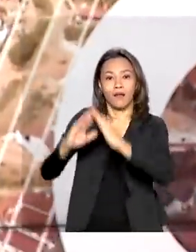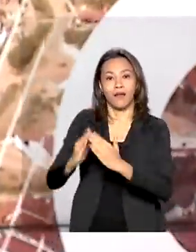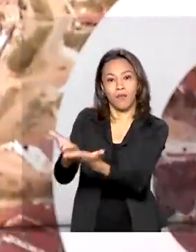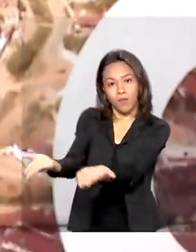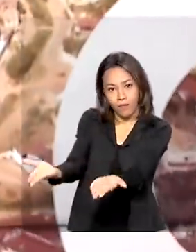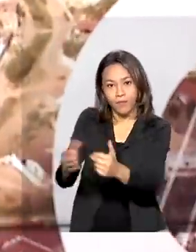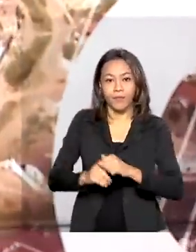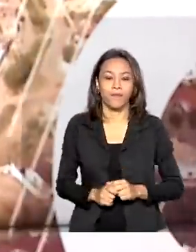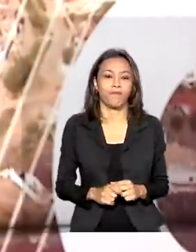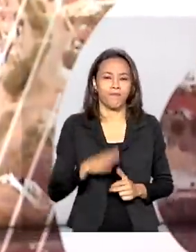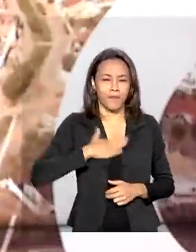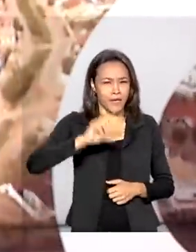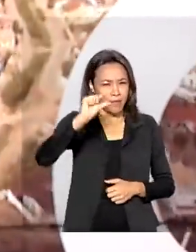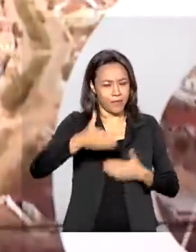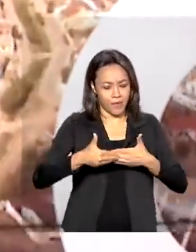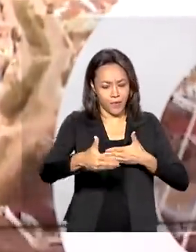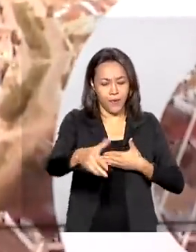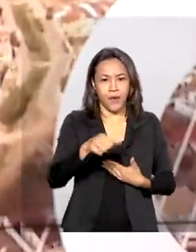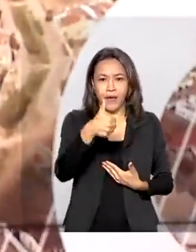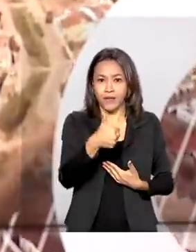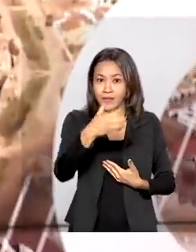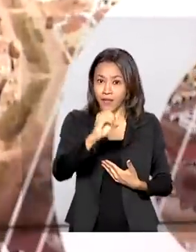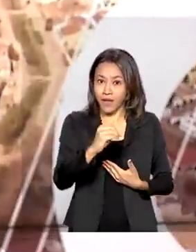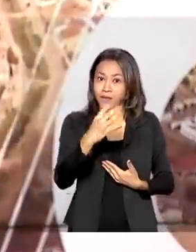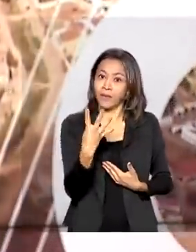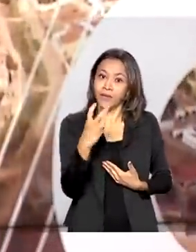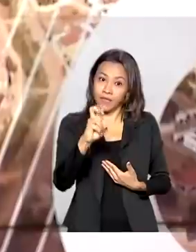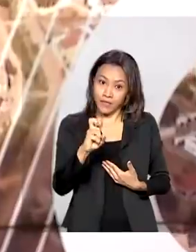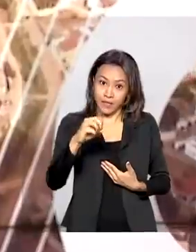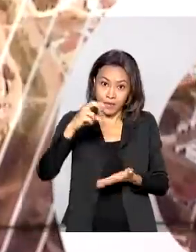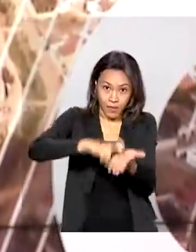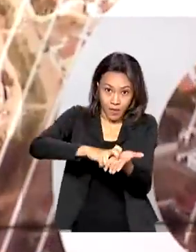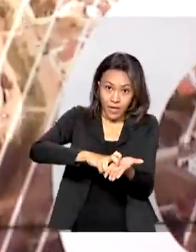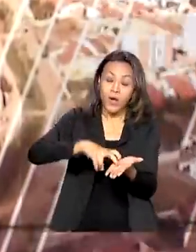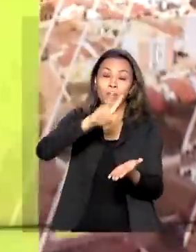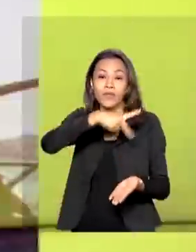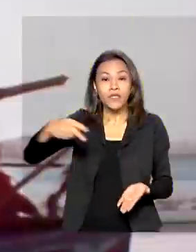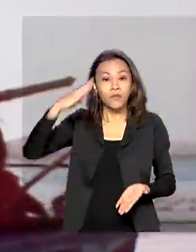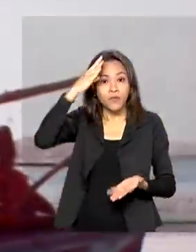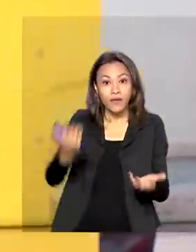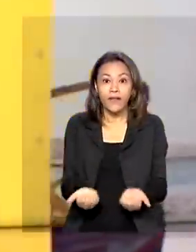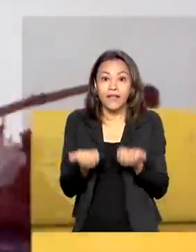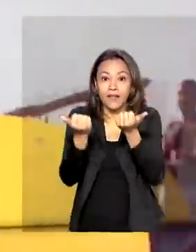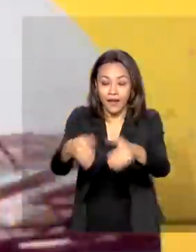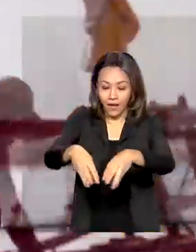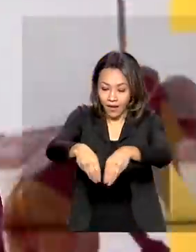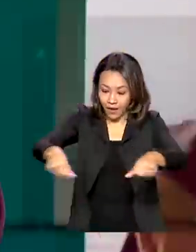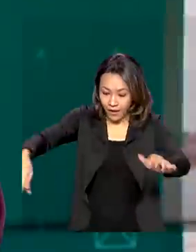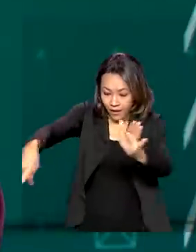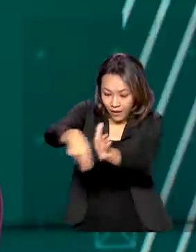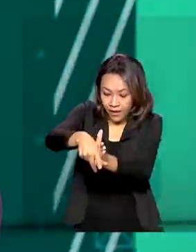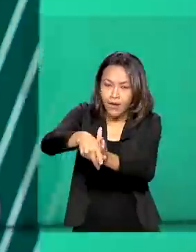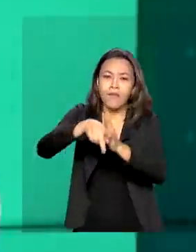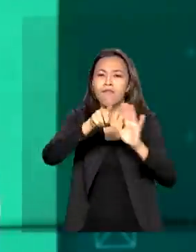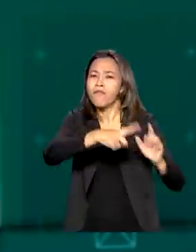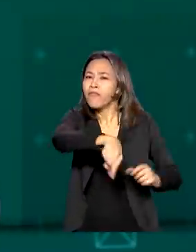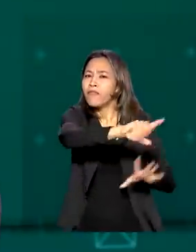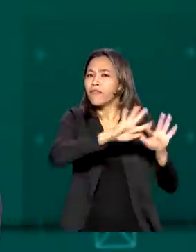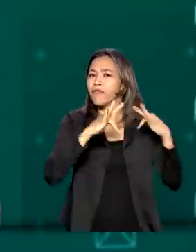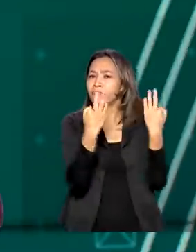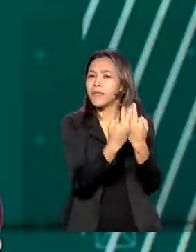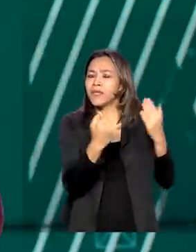E daqui a pouco, às 10h45 da manhã, o presidente Jair Bolsonaro entrega títulos de propriedade para famílias que vivem em